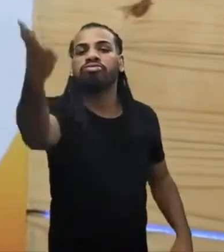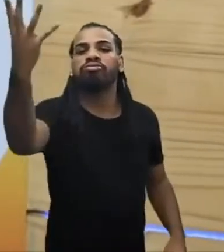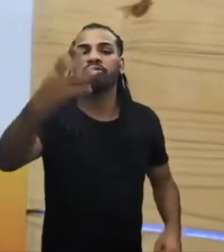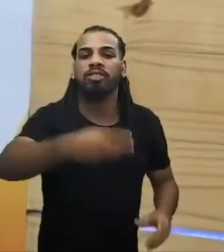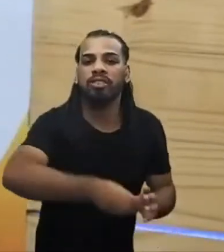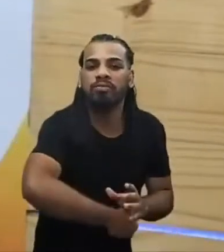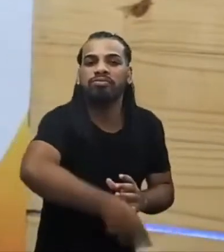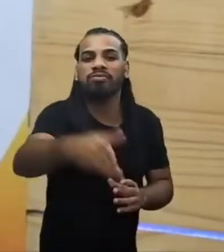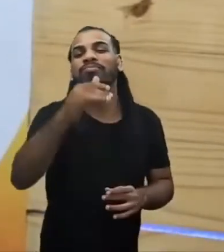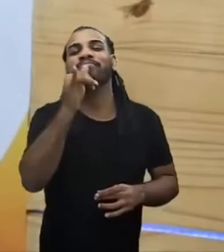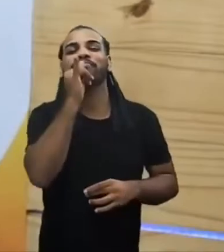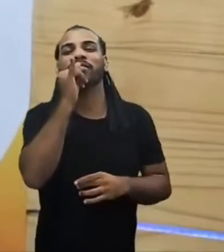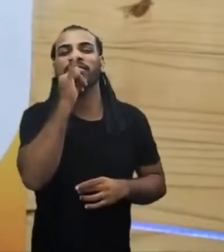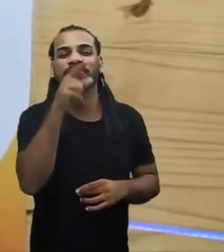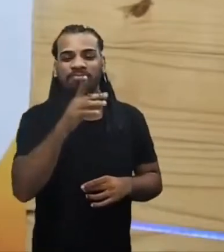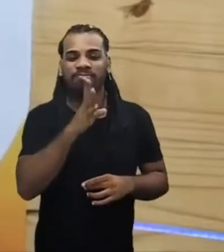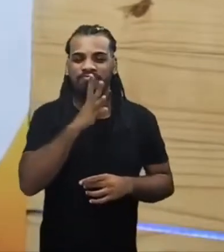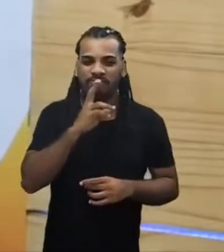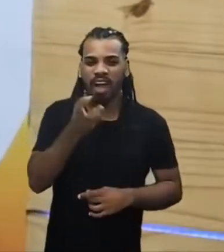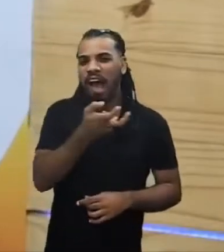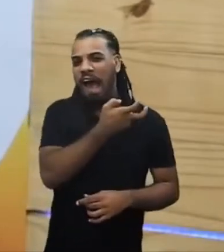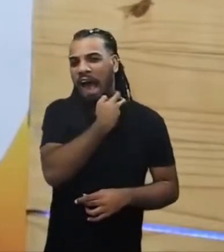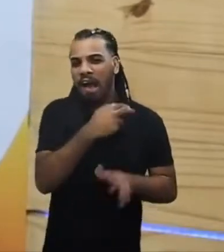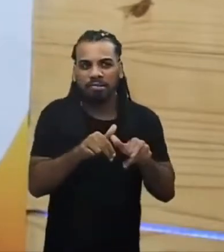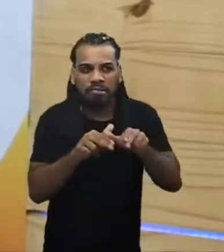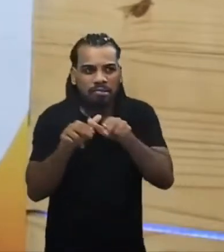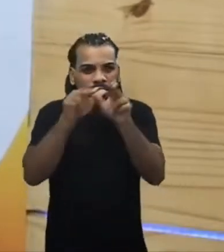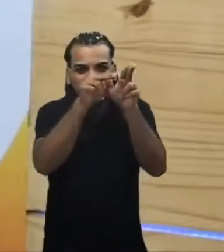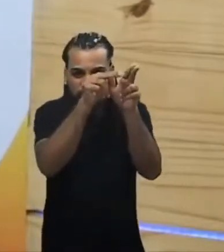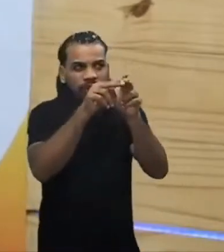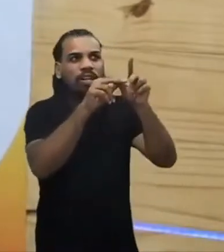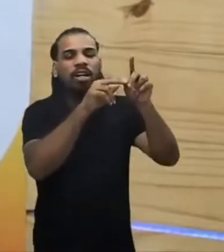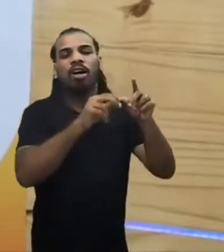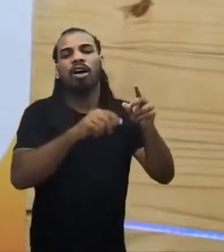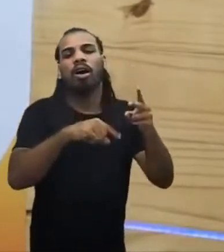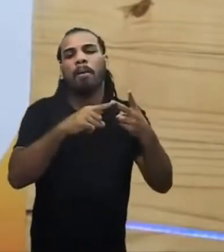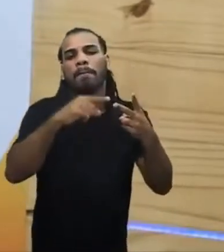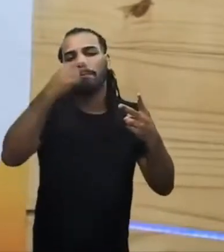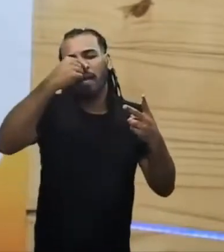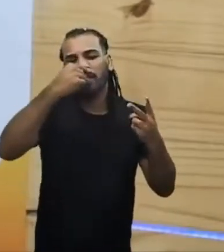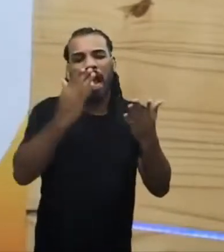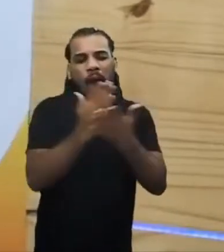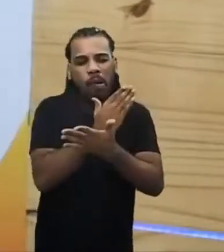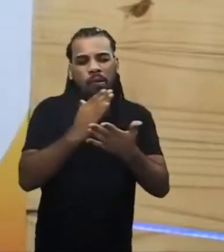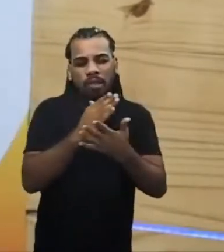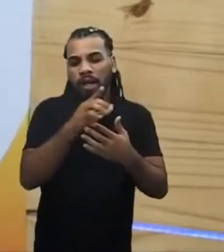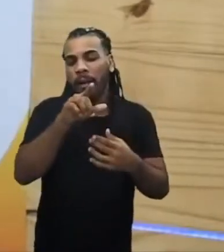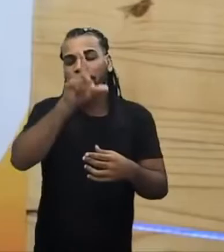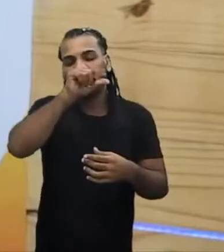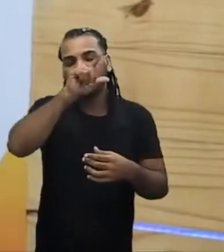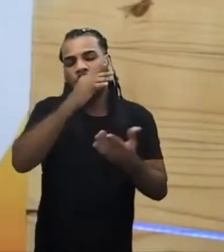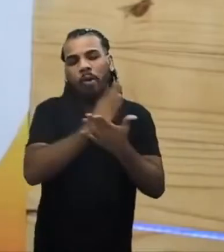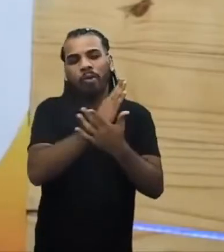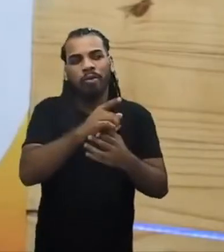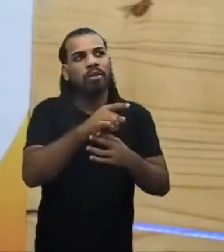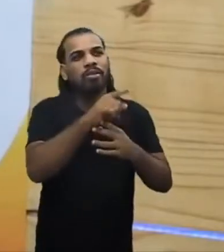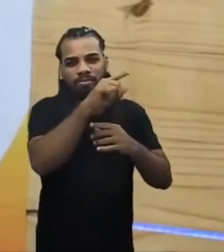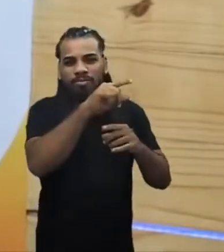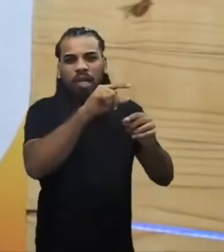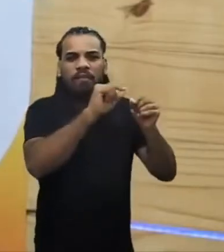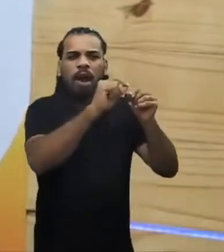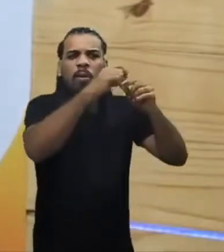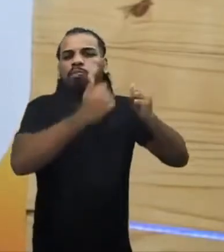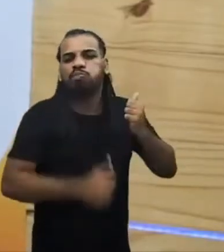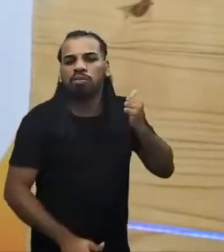de mocegos e de algumas aves. Pode parecer nojento, mas para o